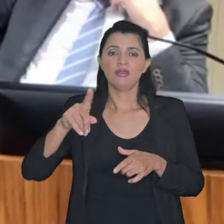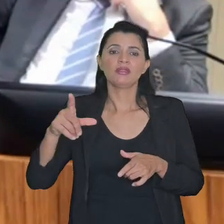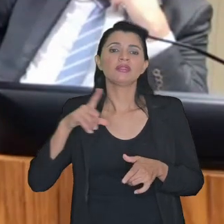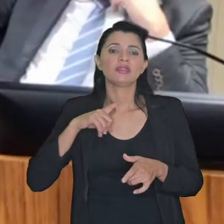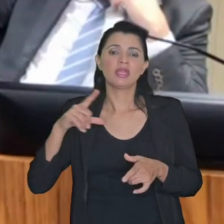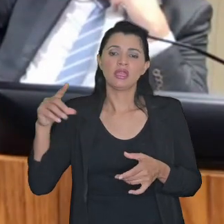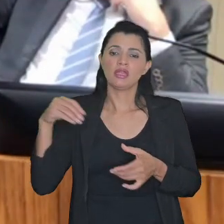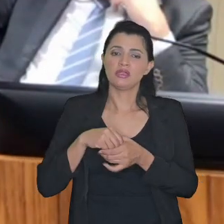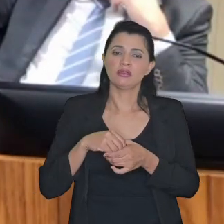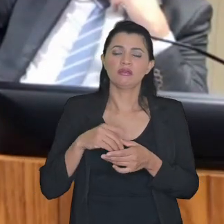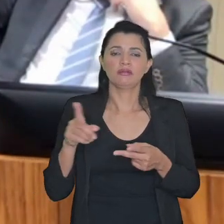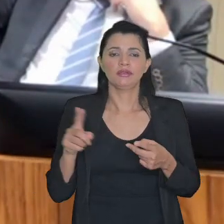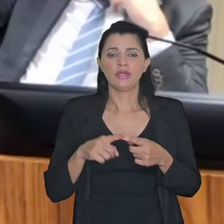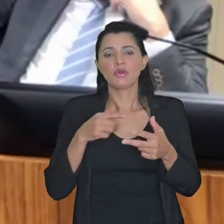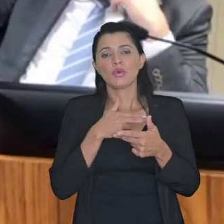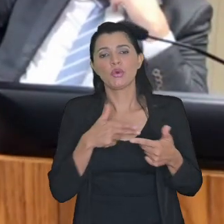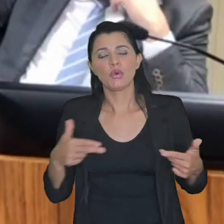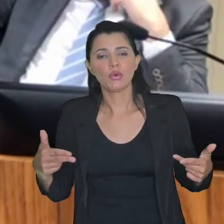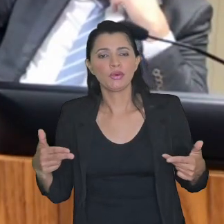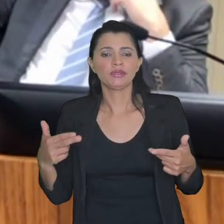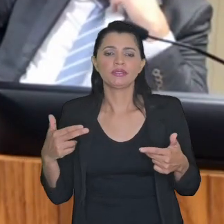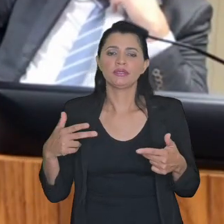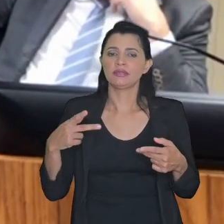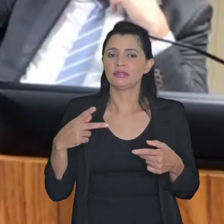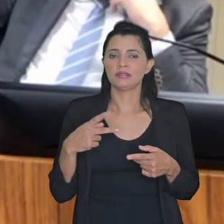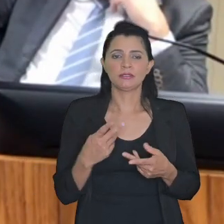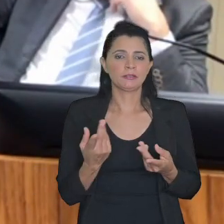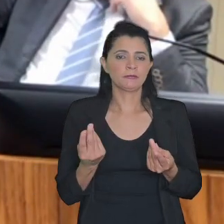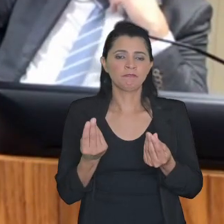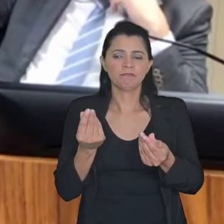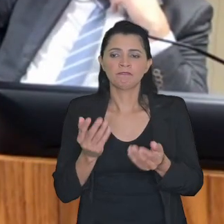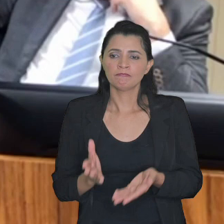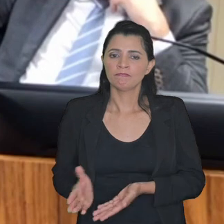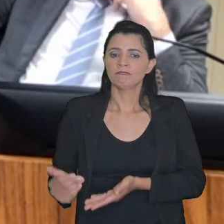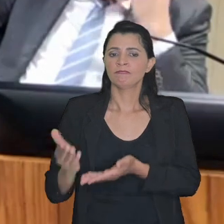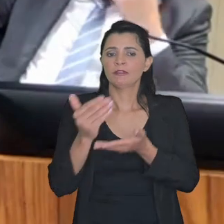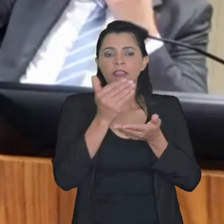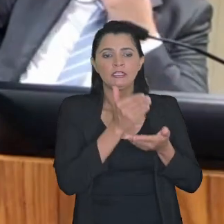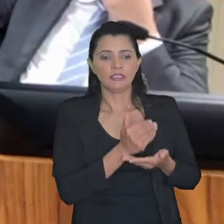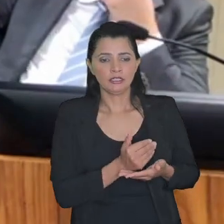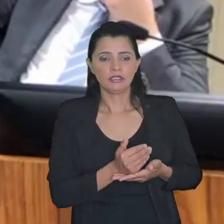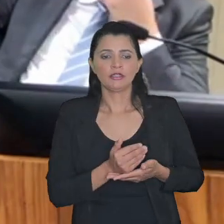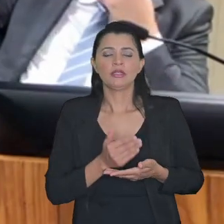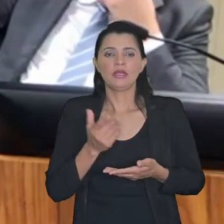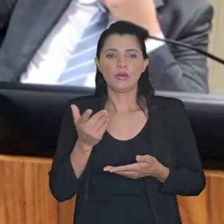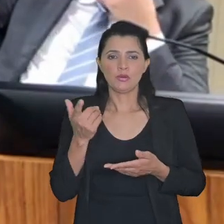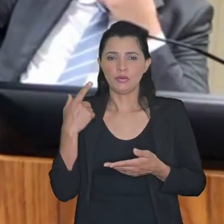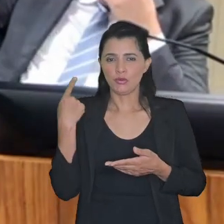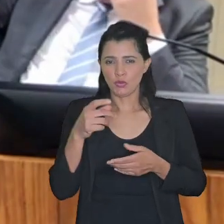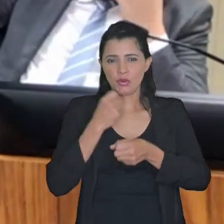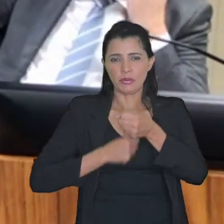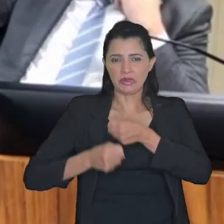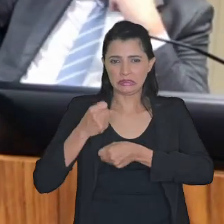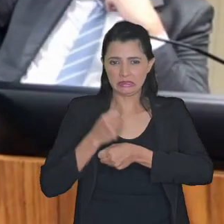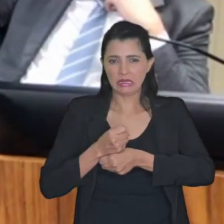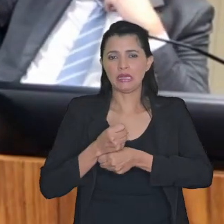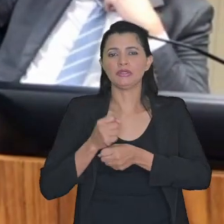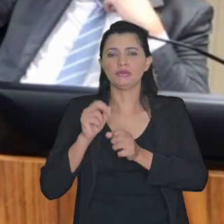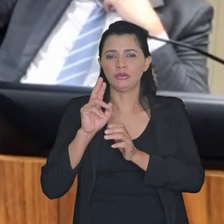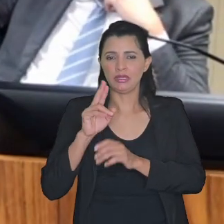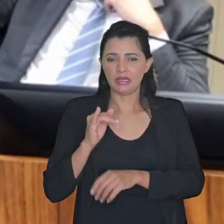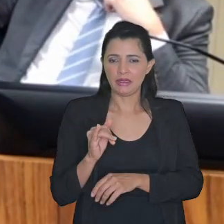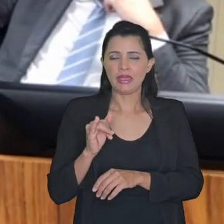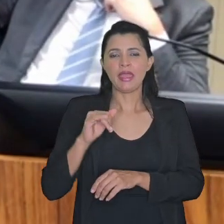composto de coisas pífias o levantamento INSPER CNJ do ano passado demonstra isso